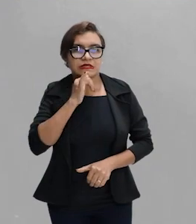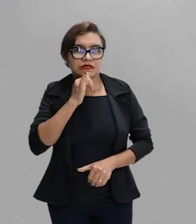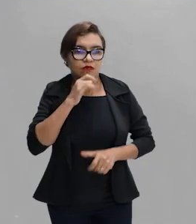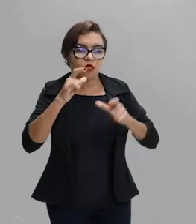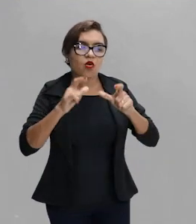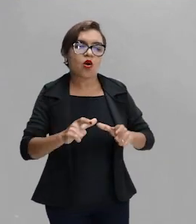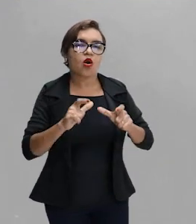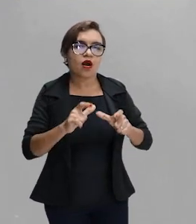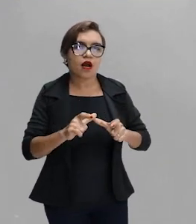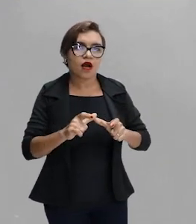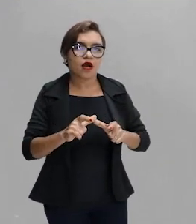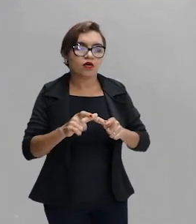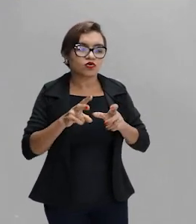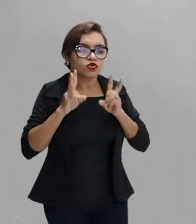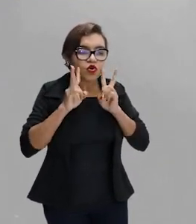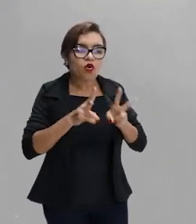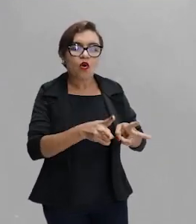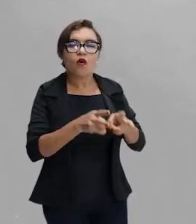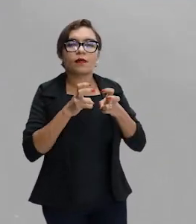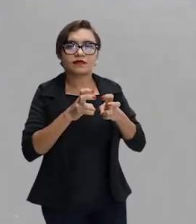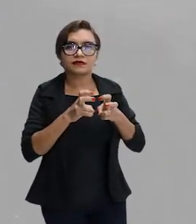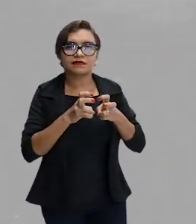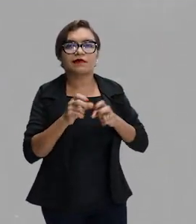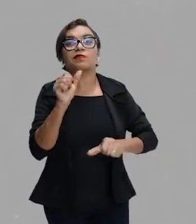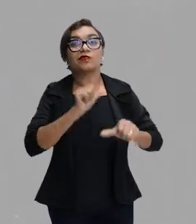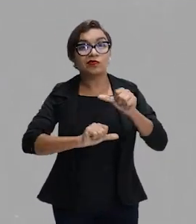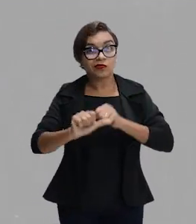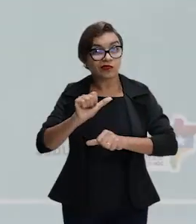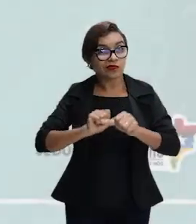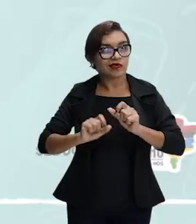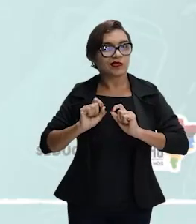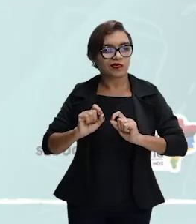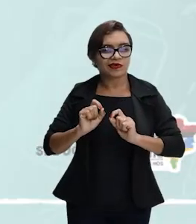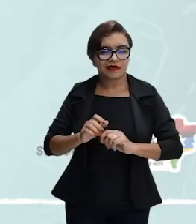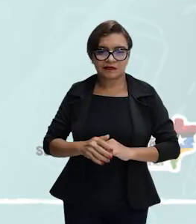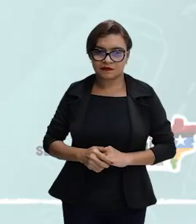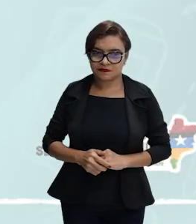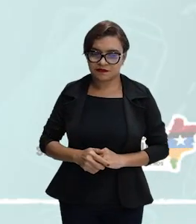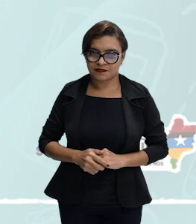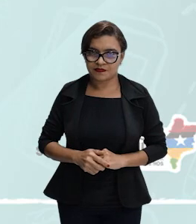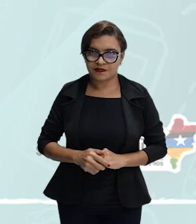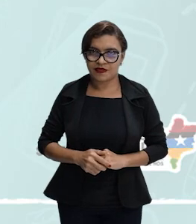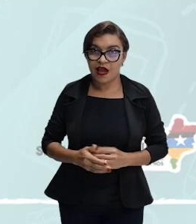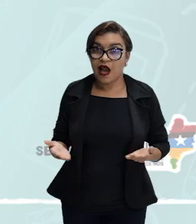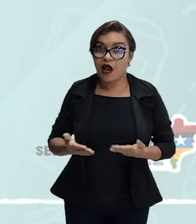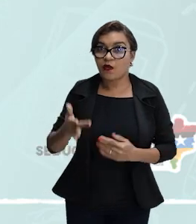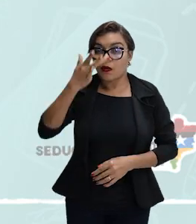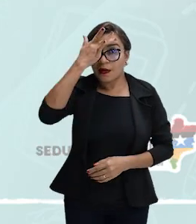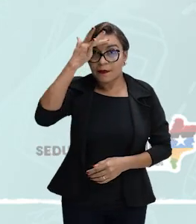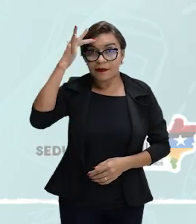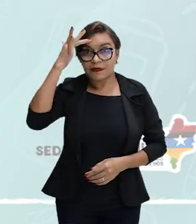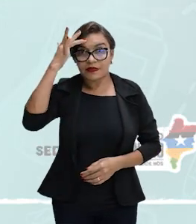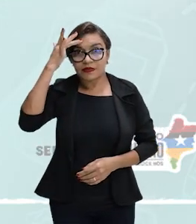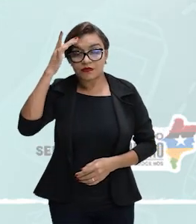aí a situação se inverte. O que acontece? Agora, nós temos um observador dentro da água.